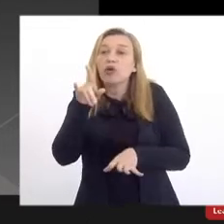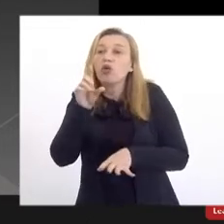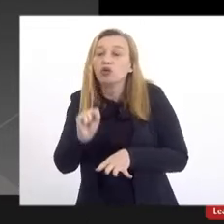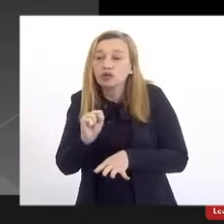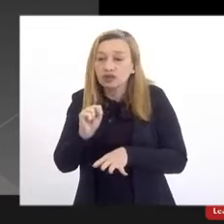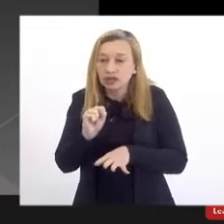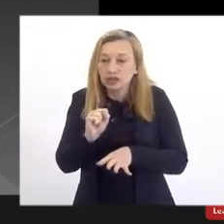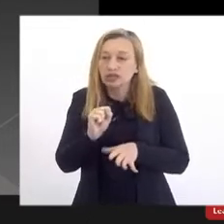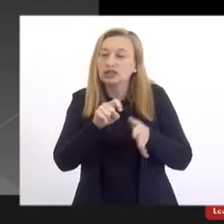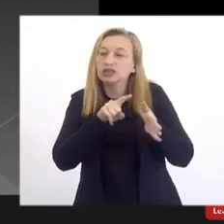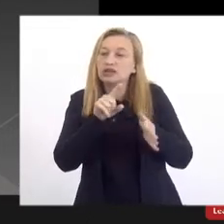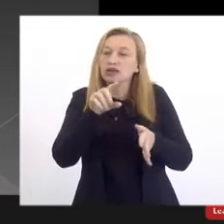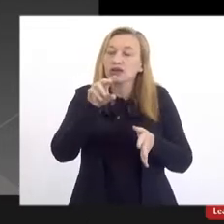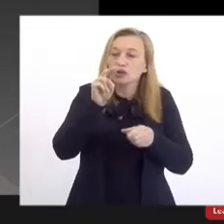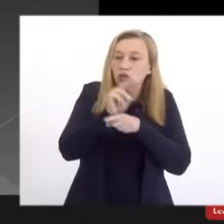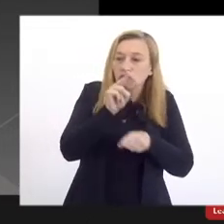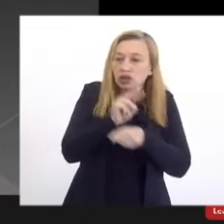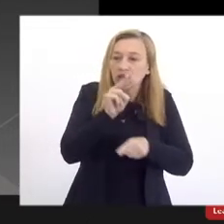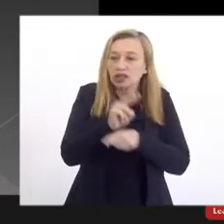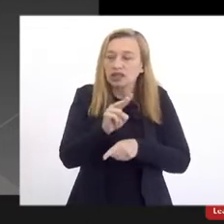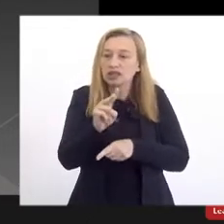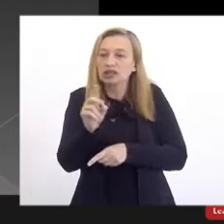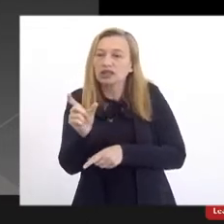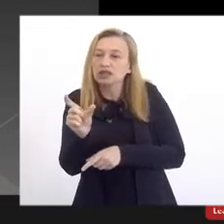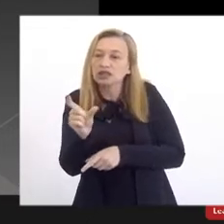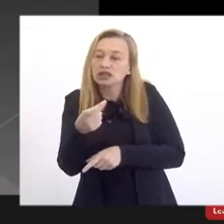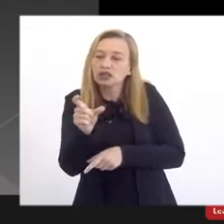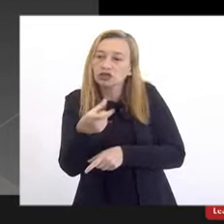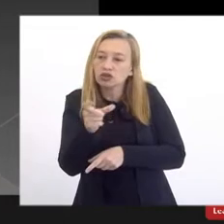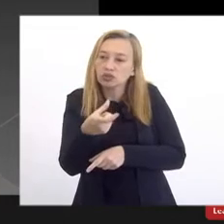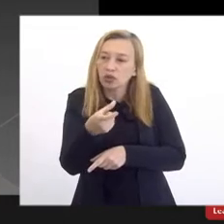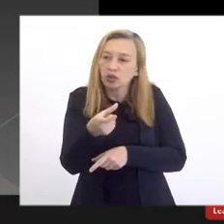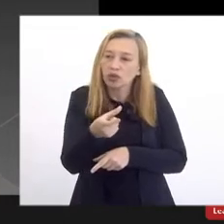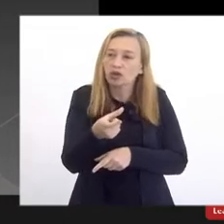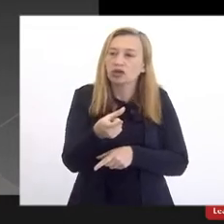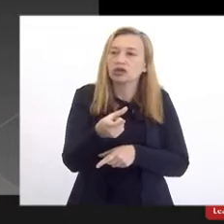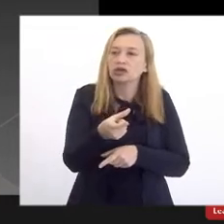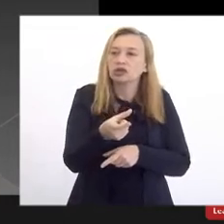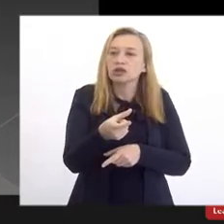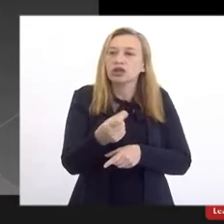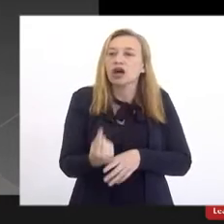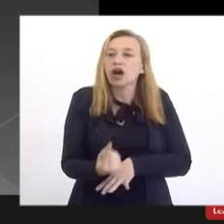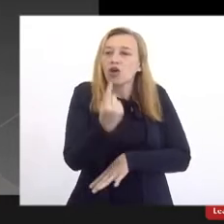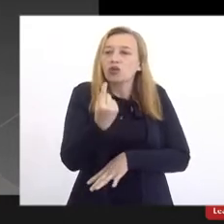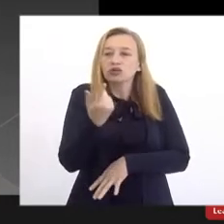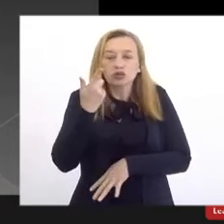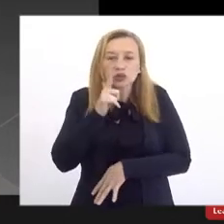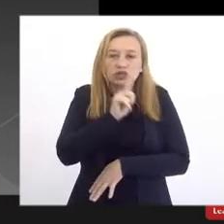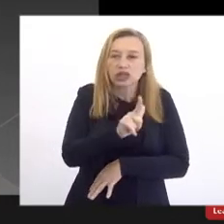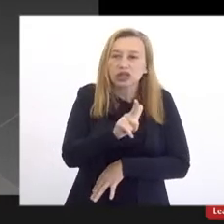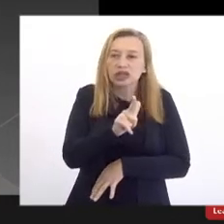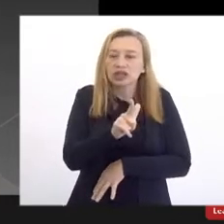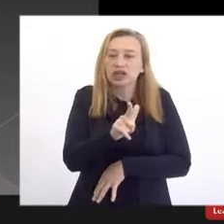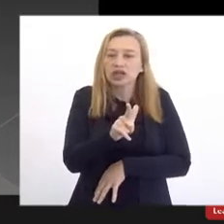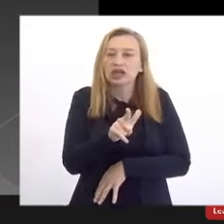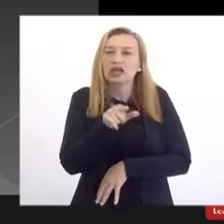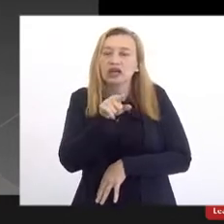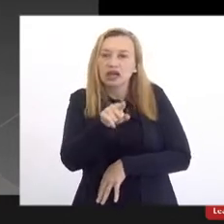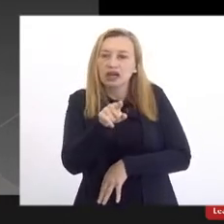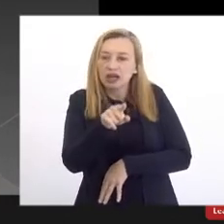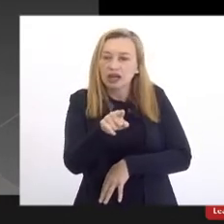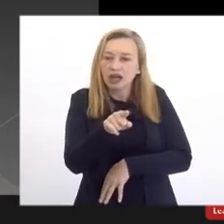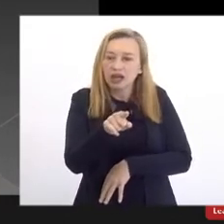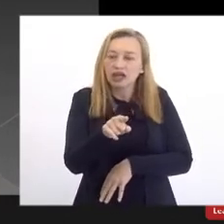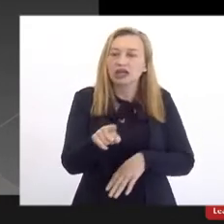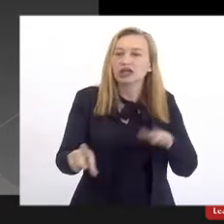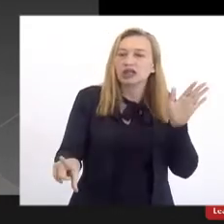monitoria, auxílio-transporte, as bolsas permanência, a única que eles conseguem gozar, são aquelas previstas